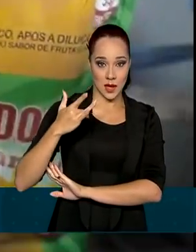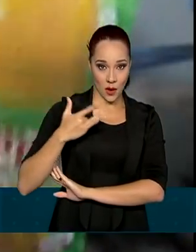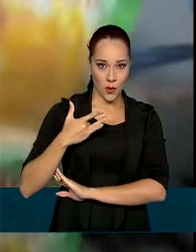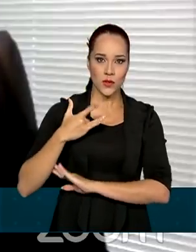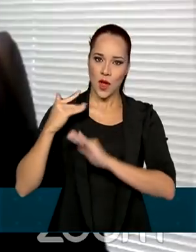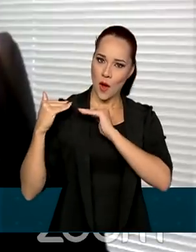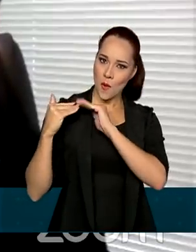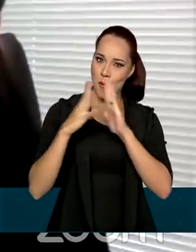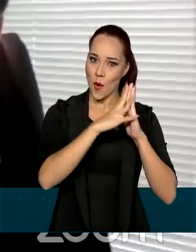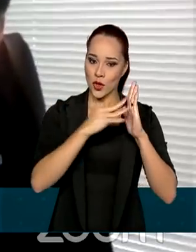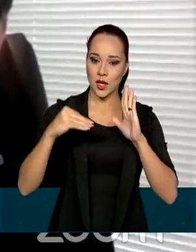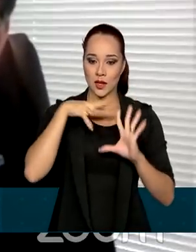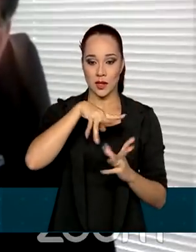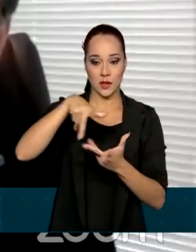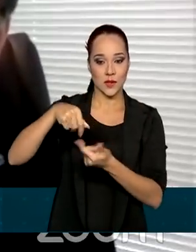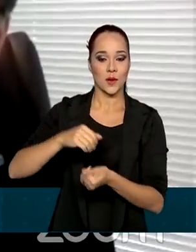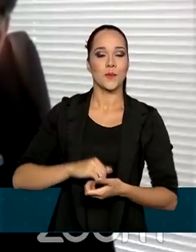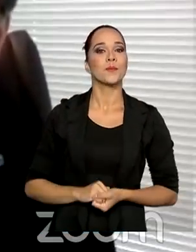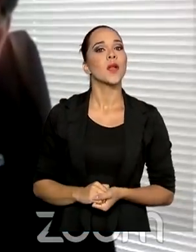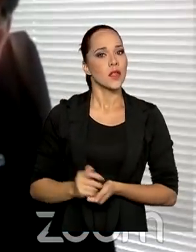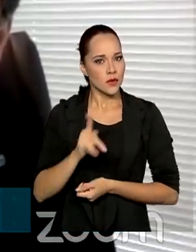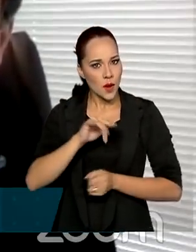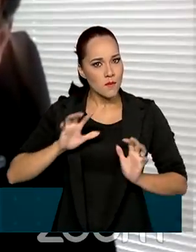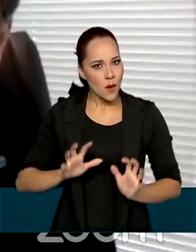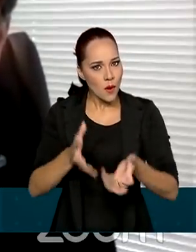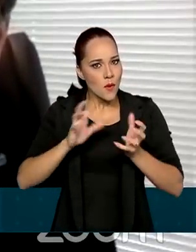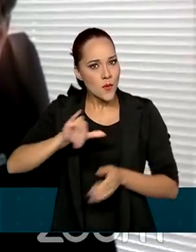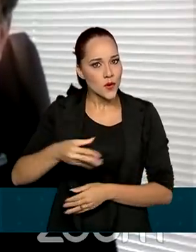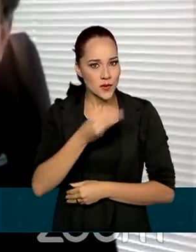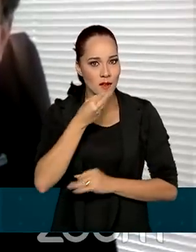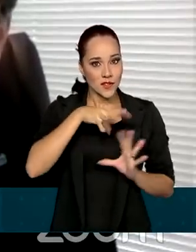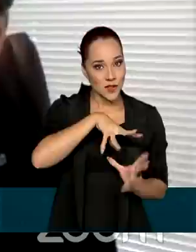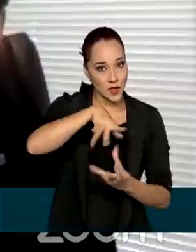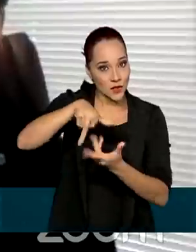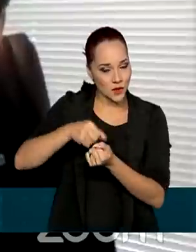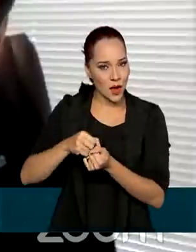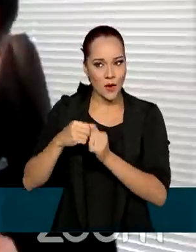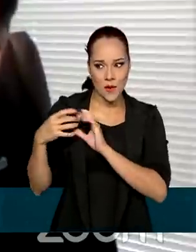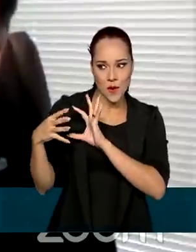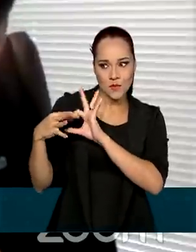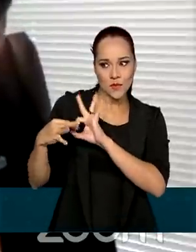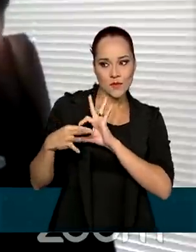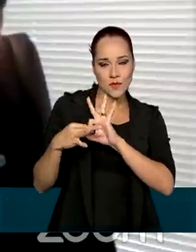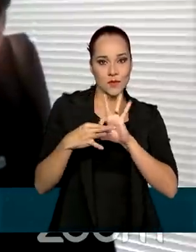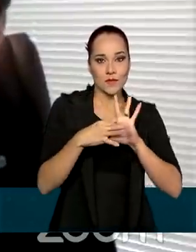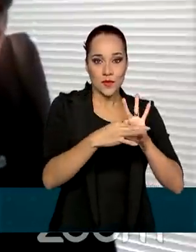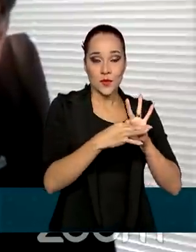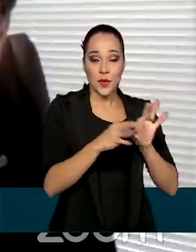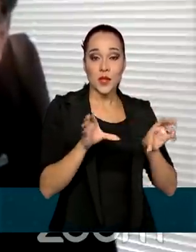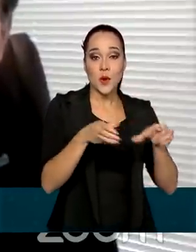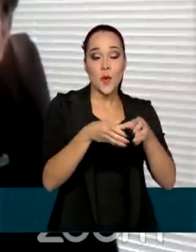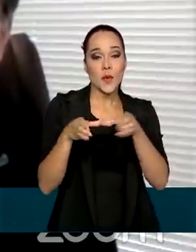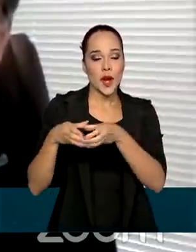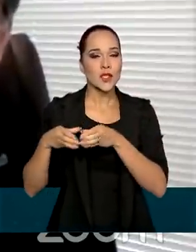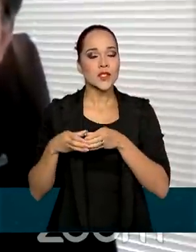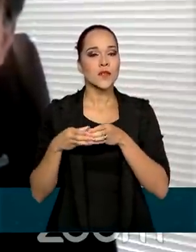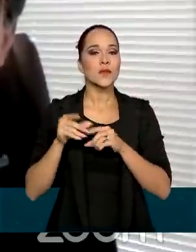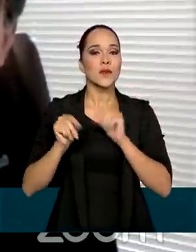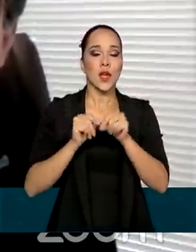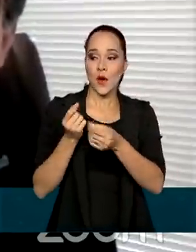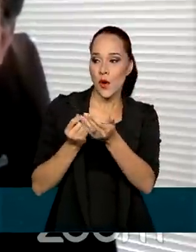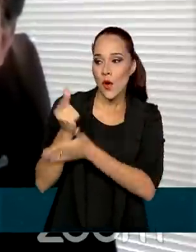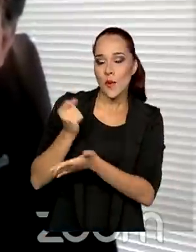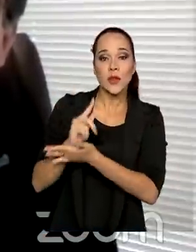internacional. Promoveremos oportunidades de negócios internacionais conectando as cooperativas com